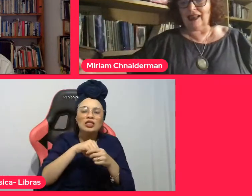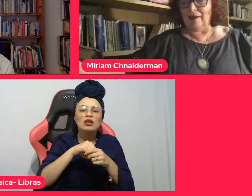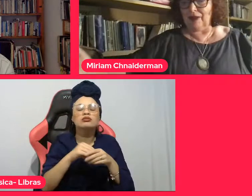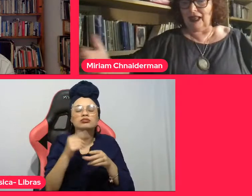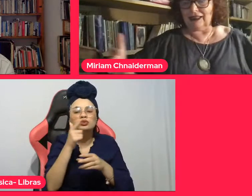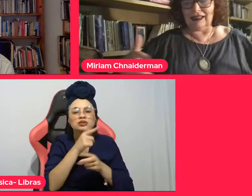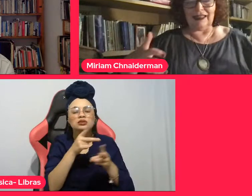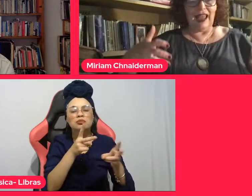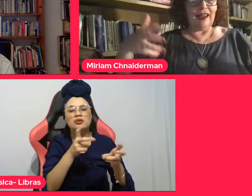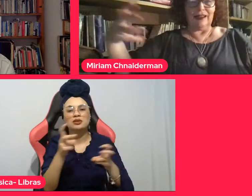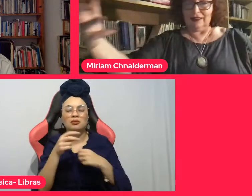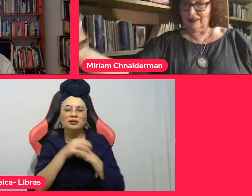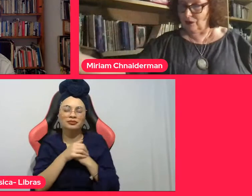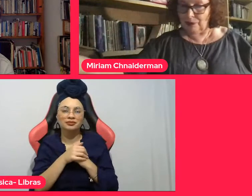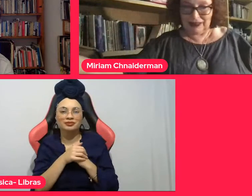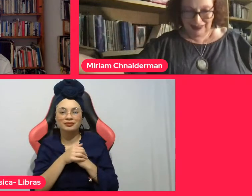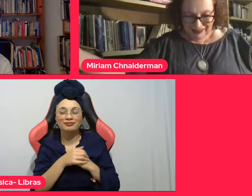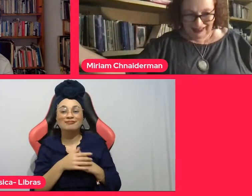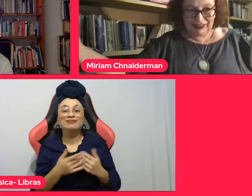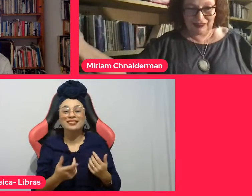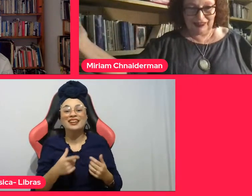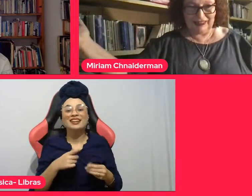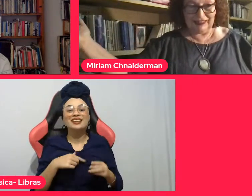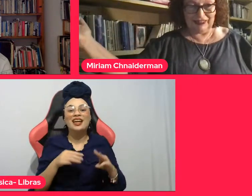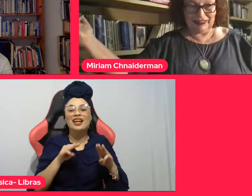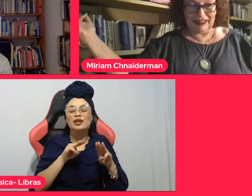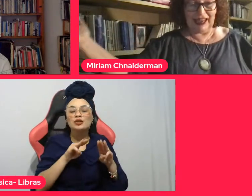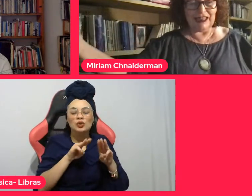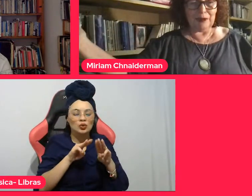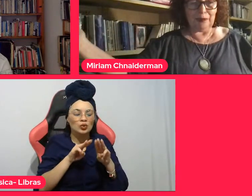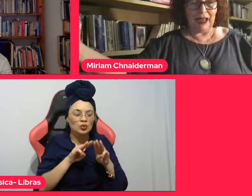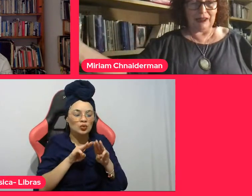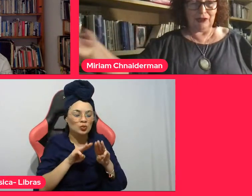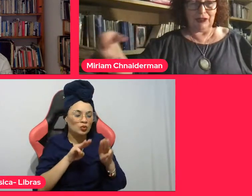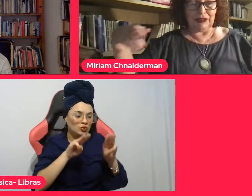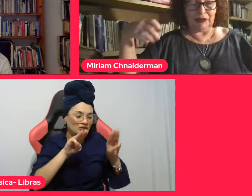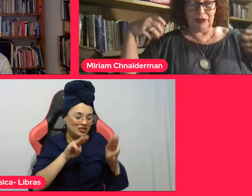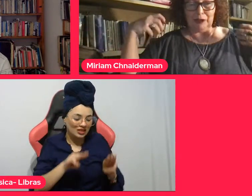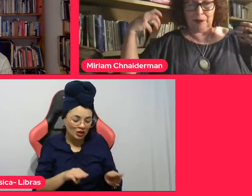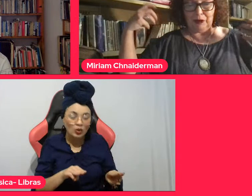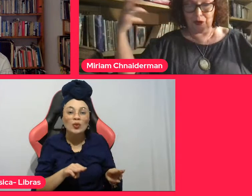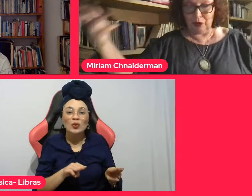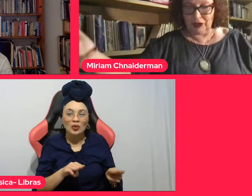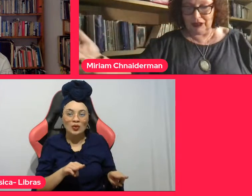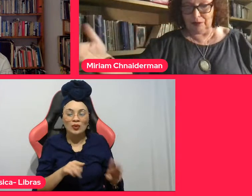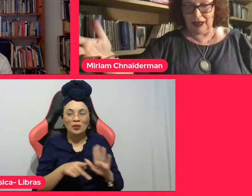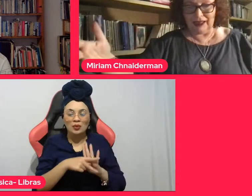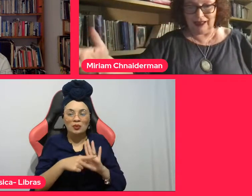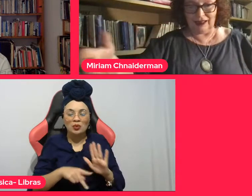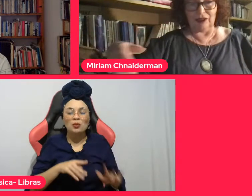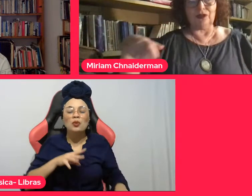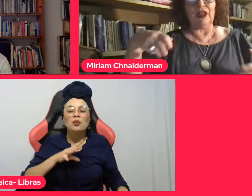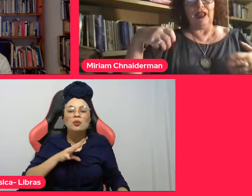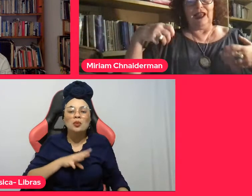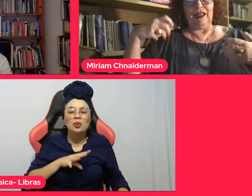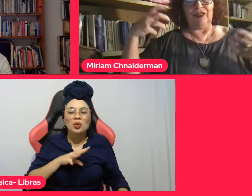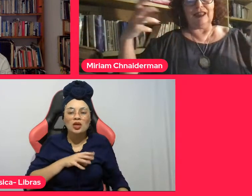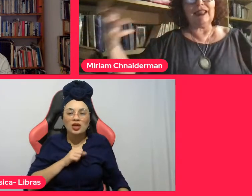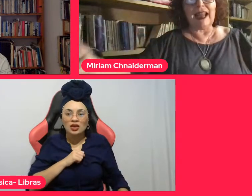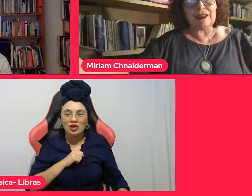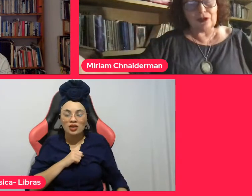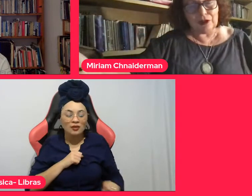praticamente, as janelas dão para as estações, os trens passam, a gente vê as pessoas embarcando,